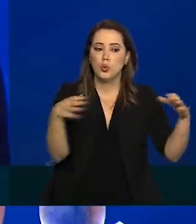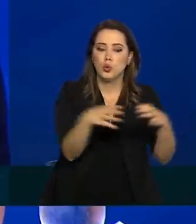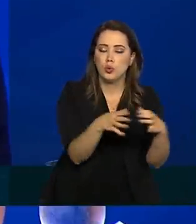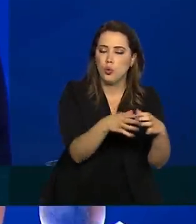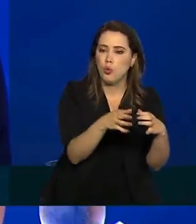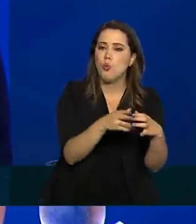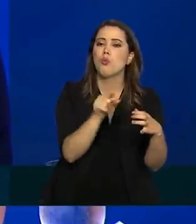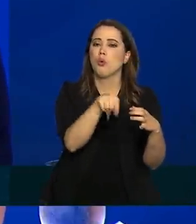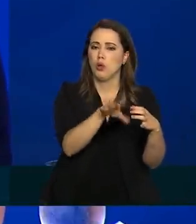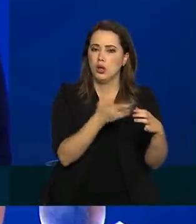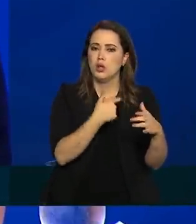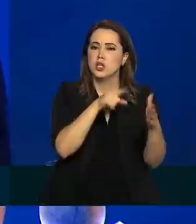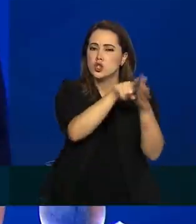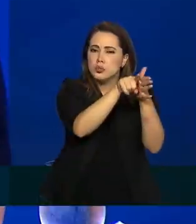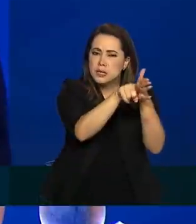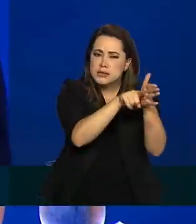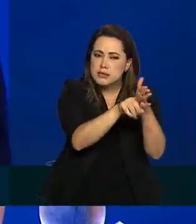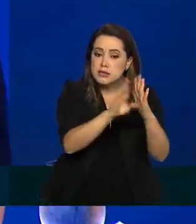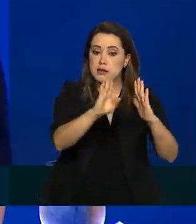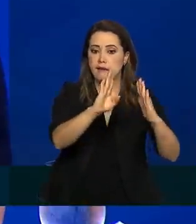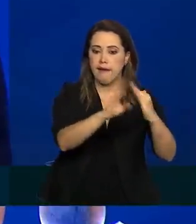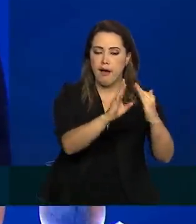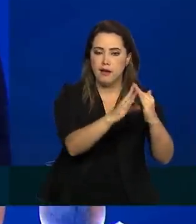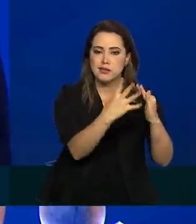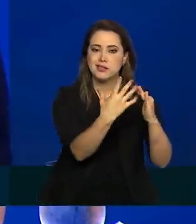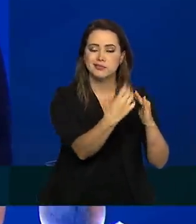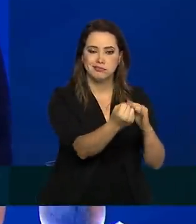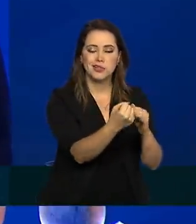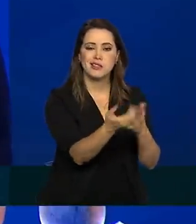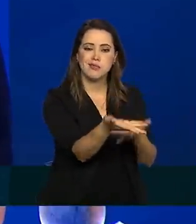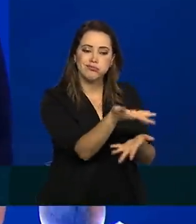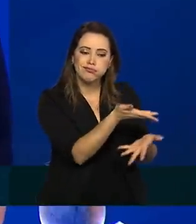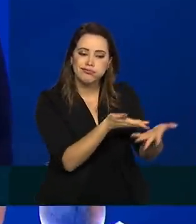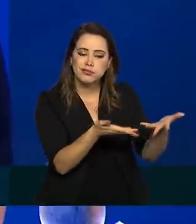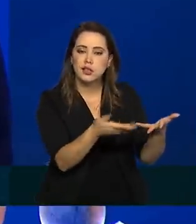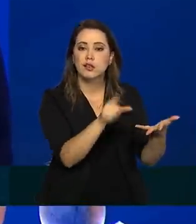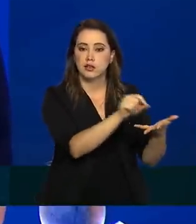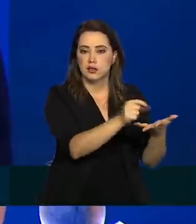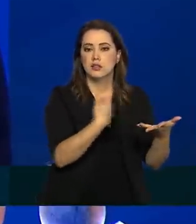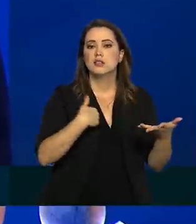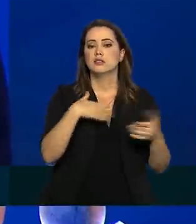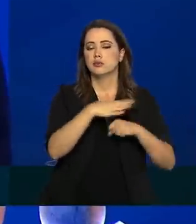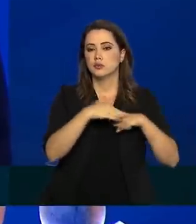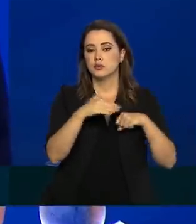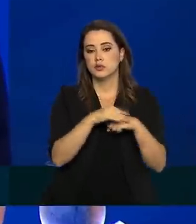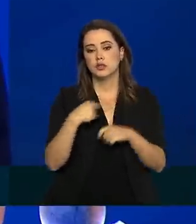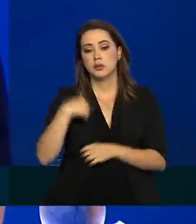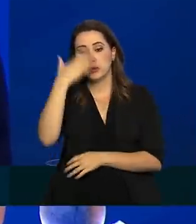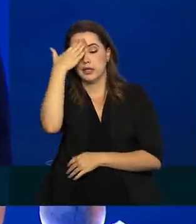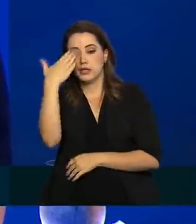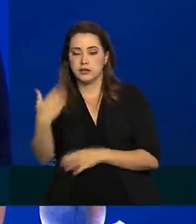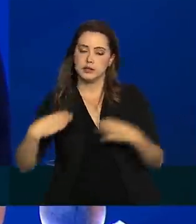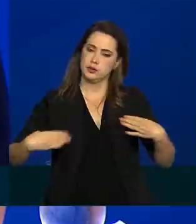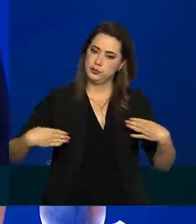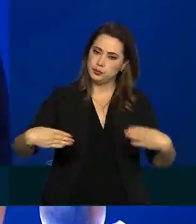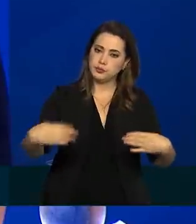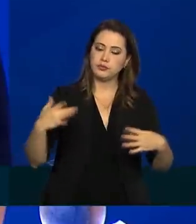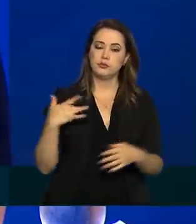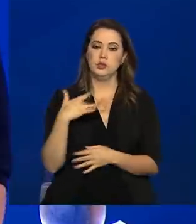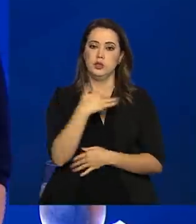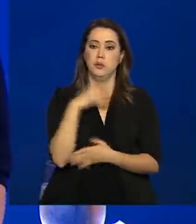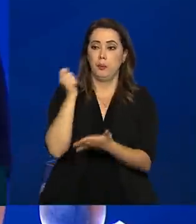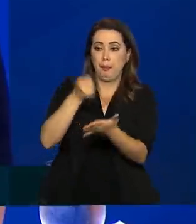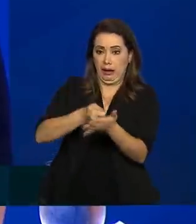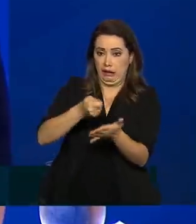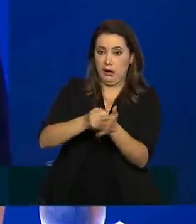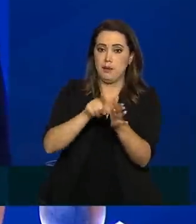em casa de forma muito carinhosa e fazer um agradecimento tanto ao Ministério da Saúde por financiar